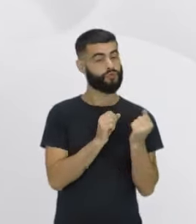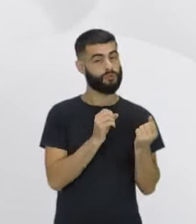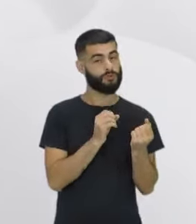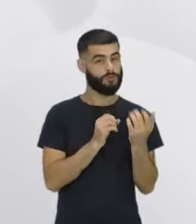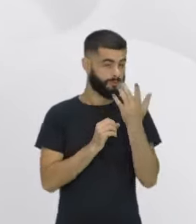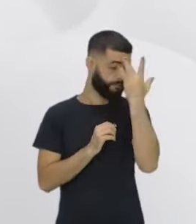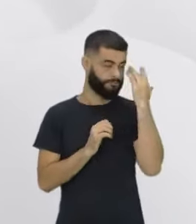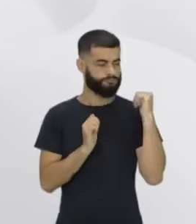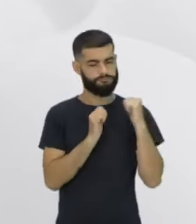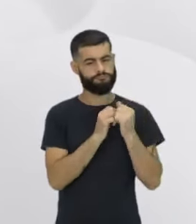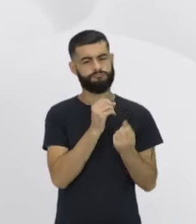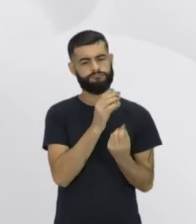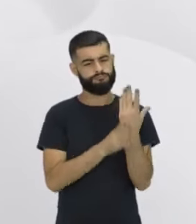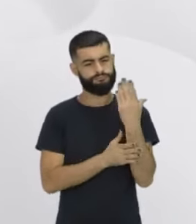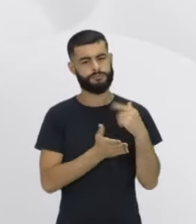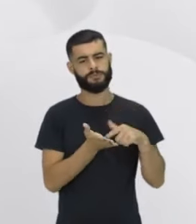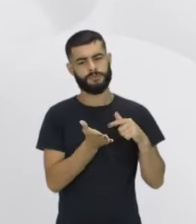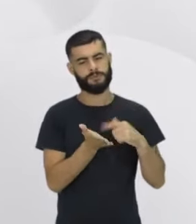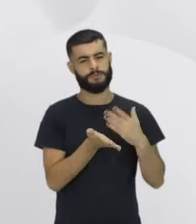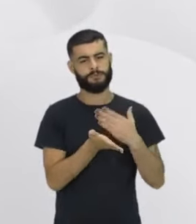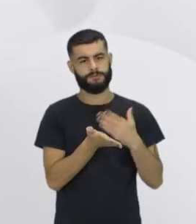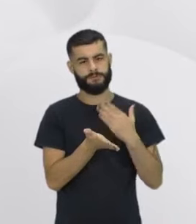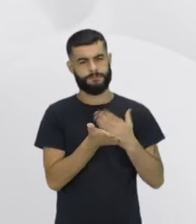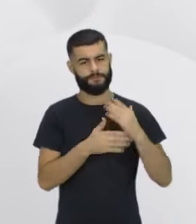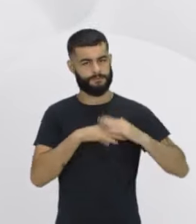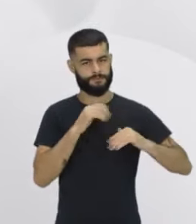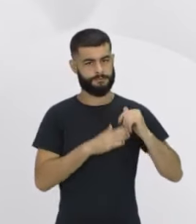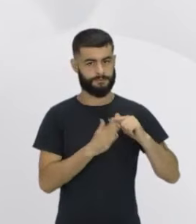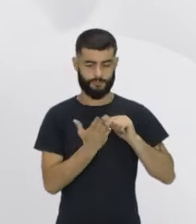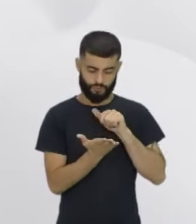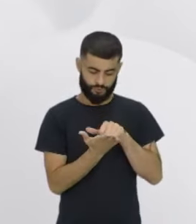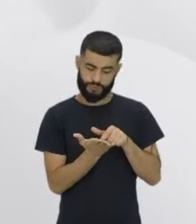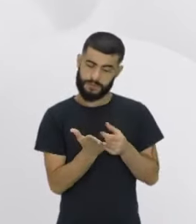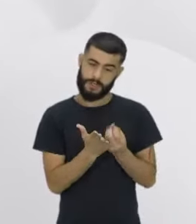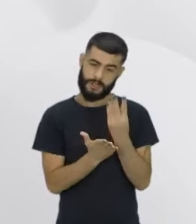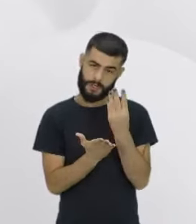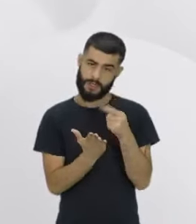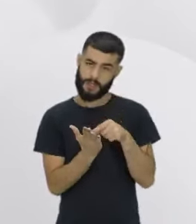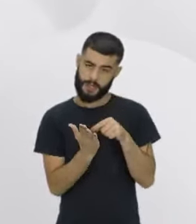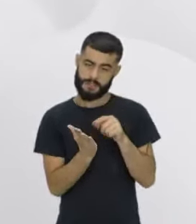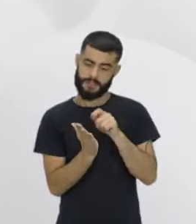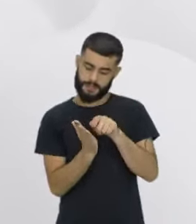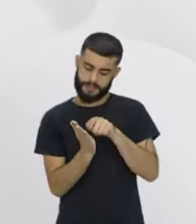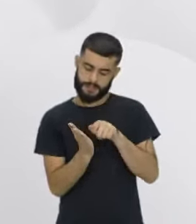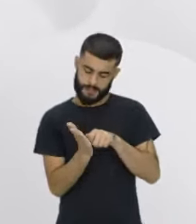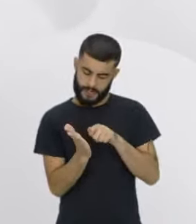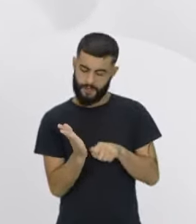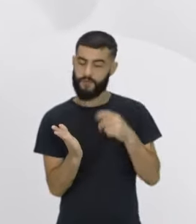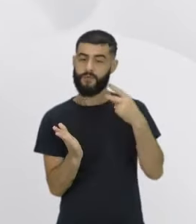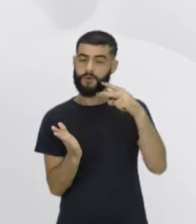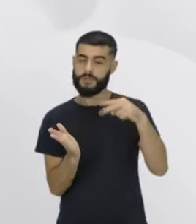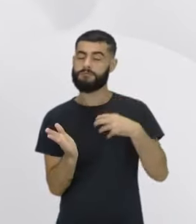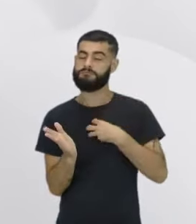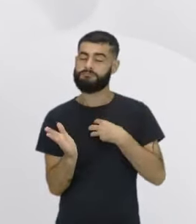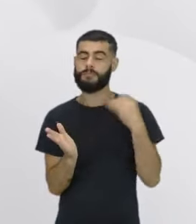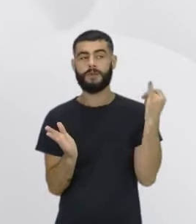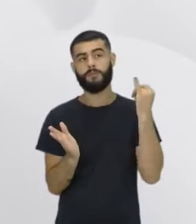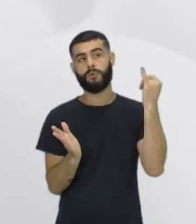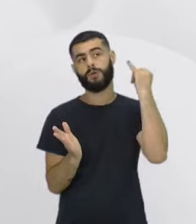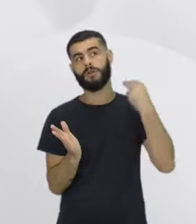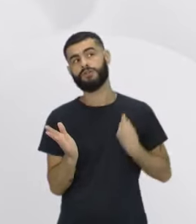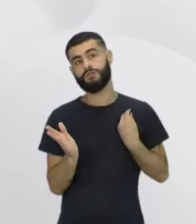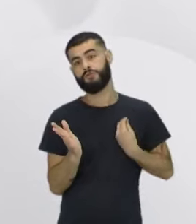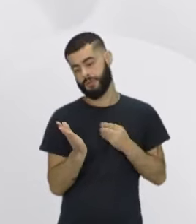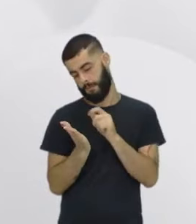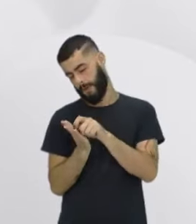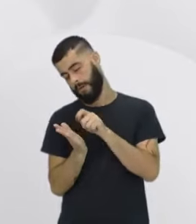vida? Trata-se do Diário de Práticas e Vivências. É aquele livro ou caderno onde você escreve sobre o que mais é importante acontece aí na sua vida.